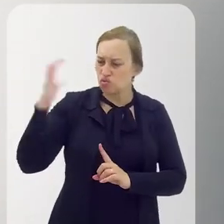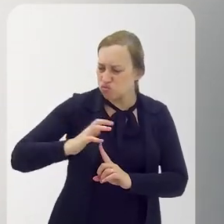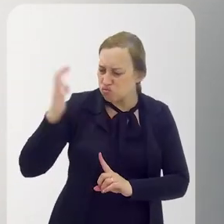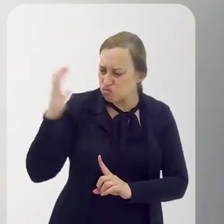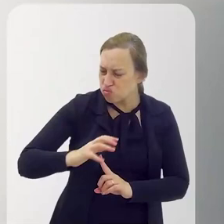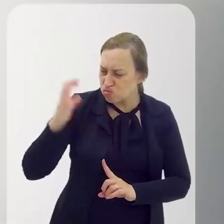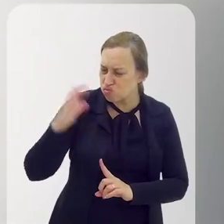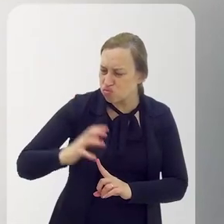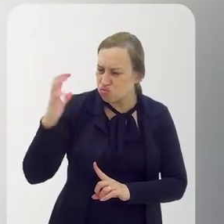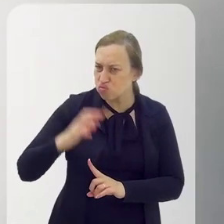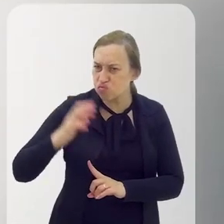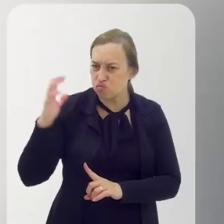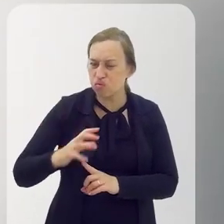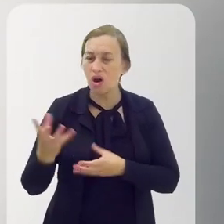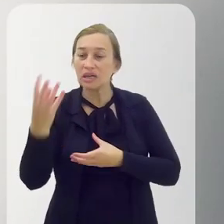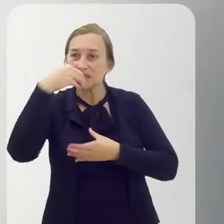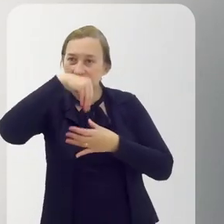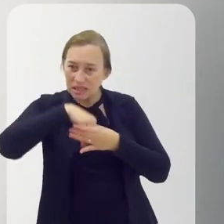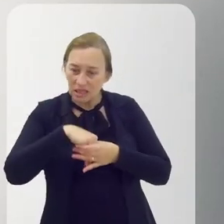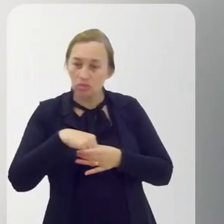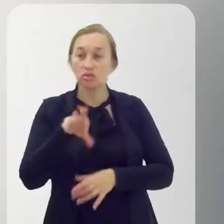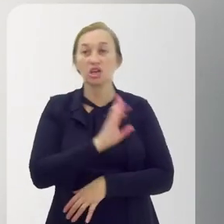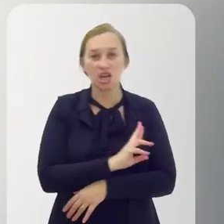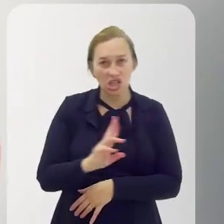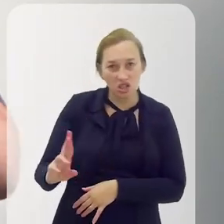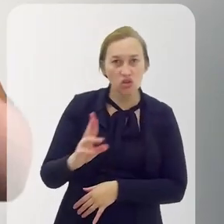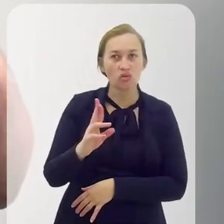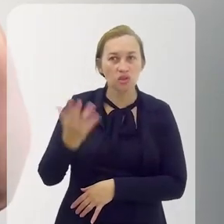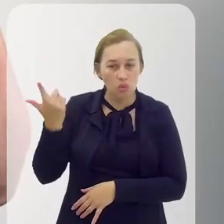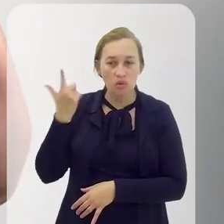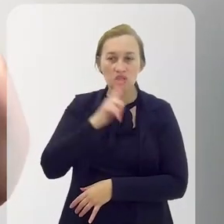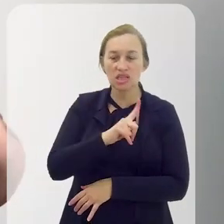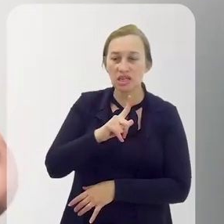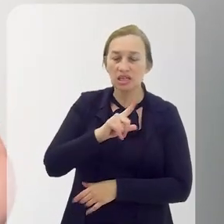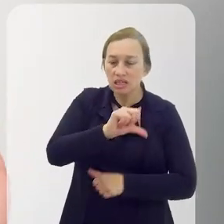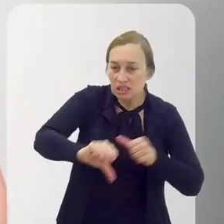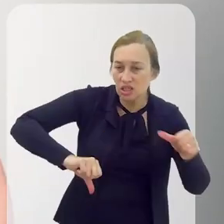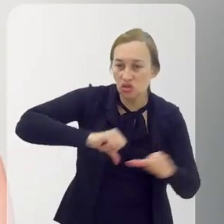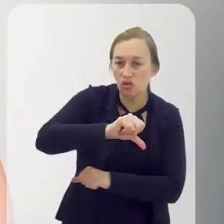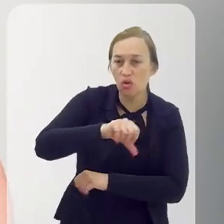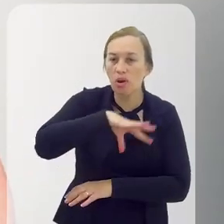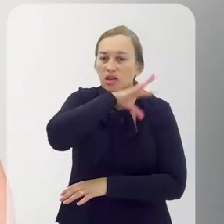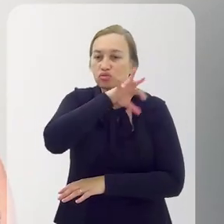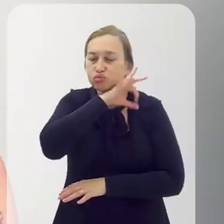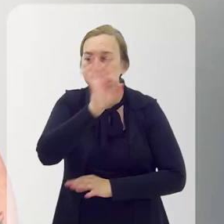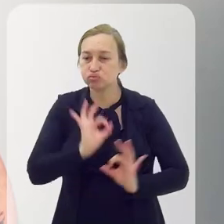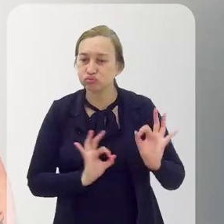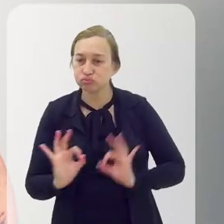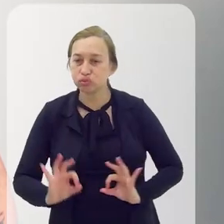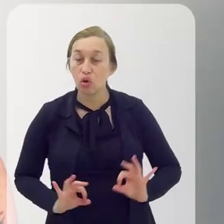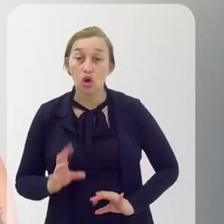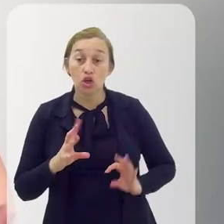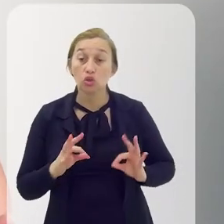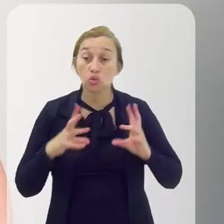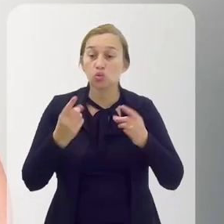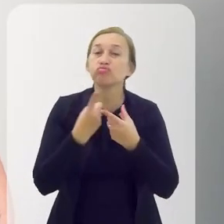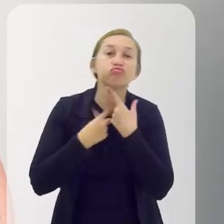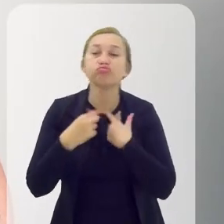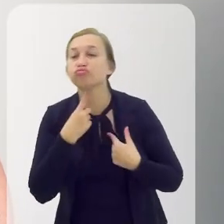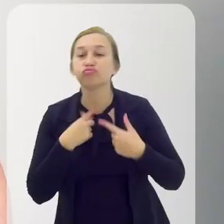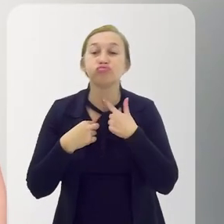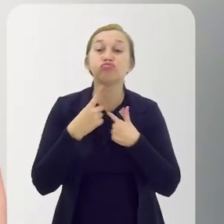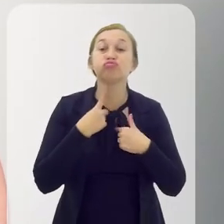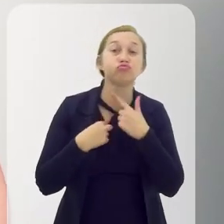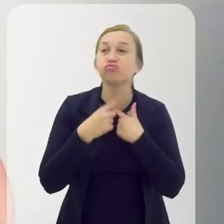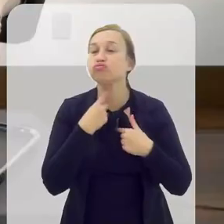de influência dentro das religiões, você consegue se transformar em onça. E é o que todos almejam